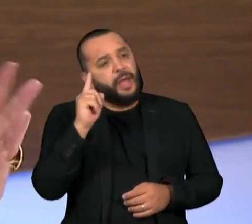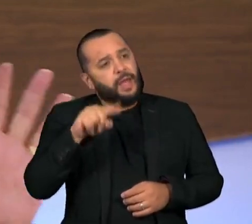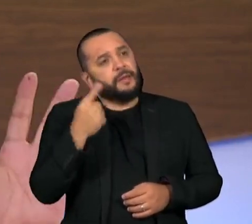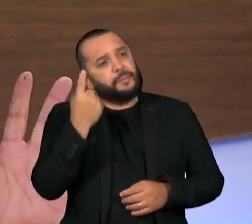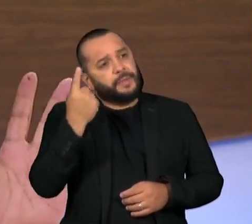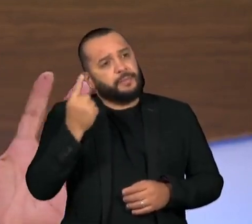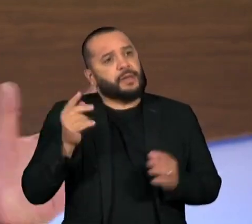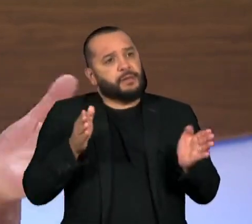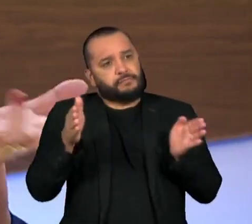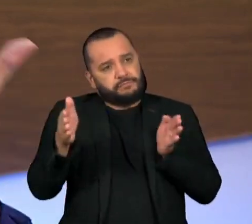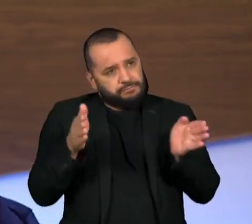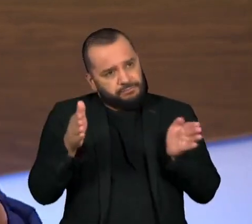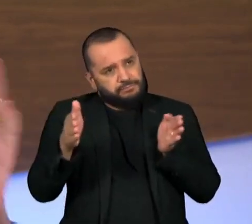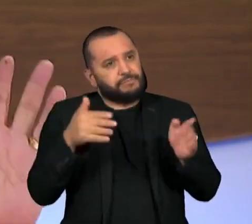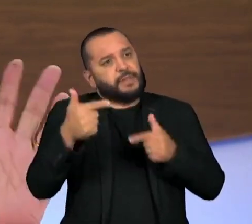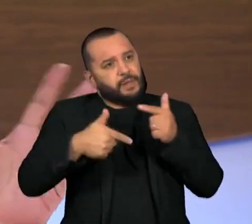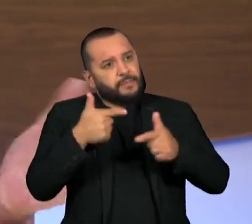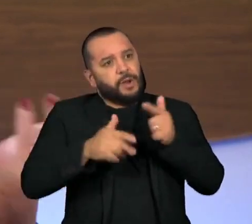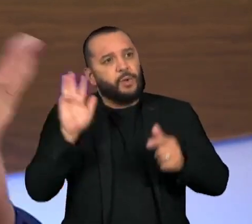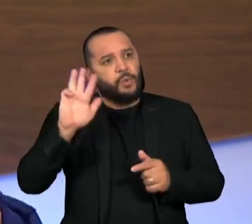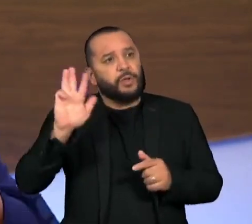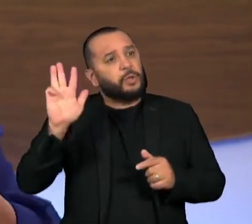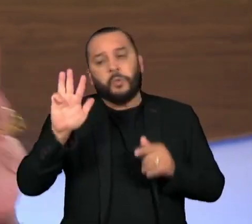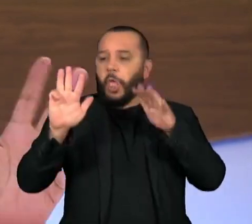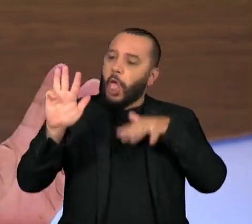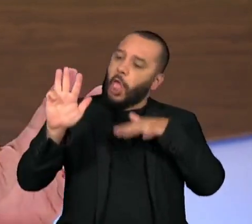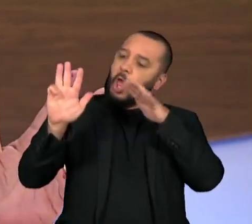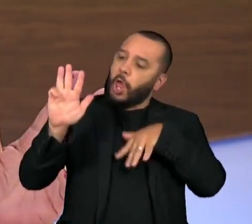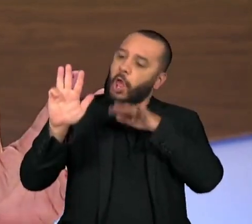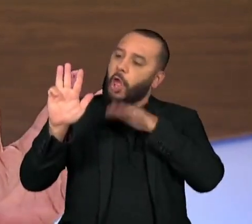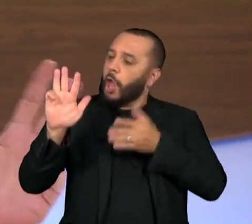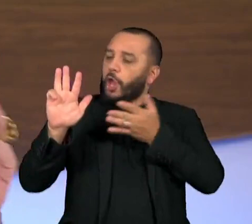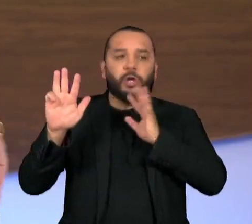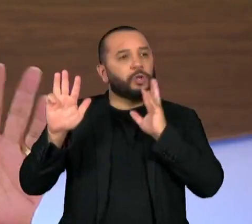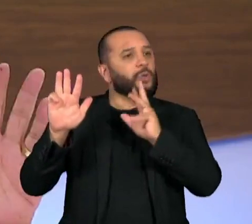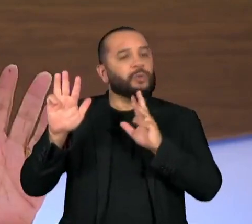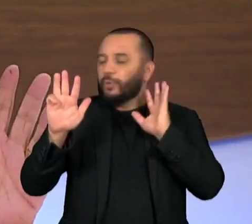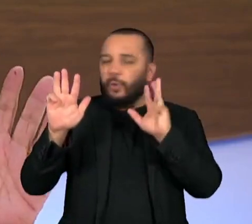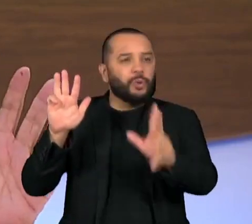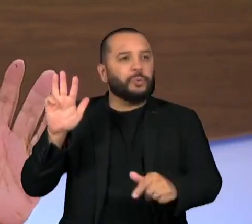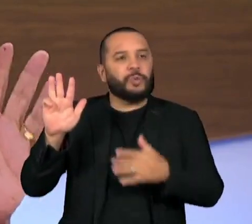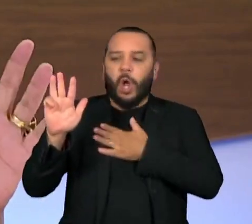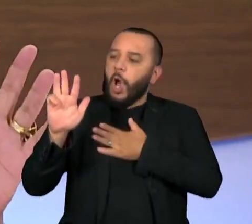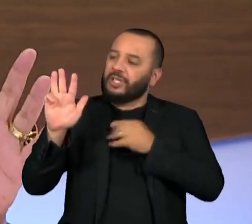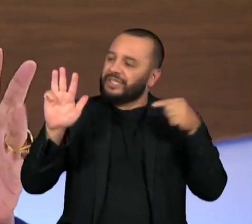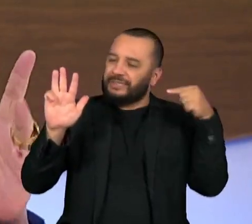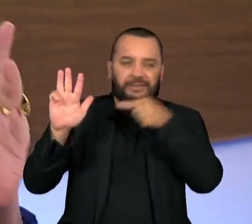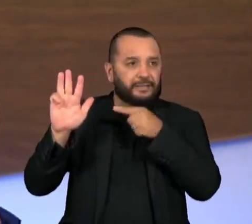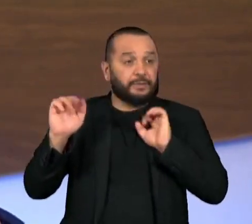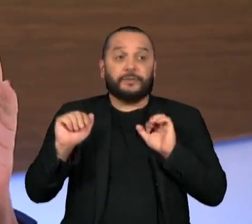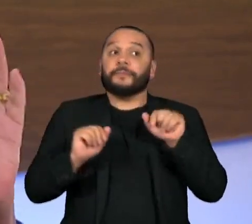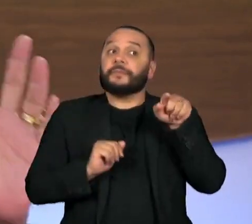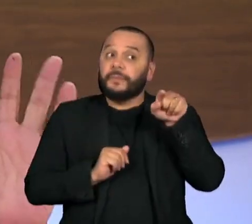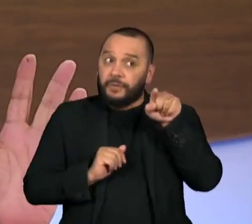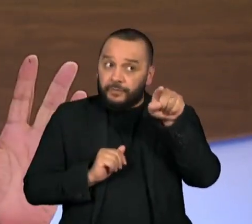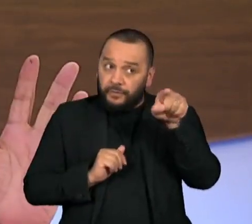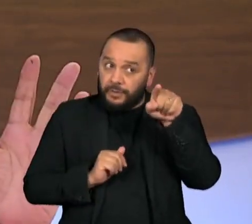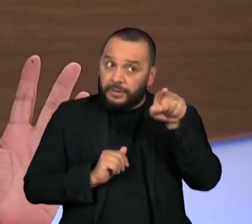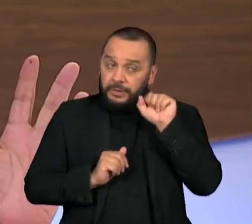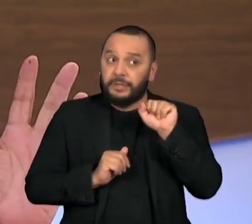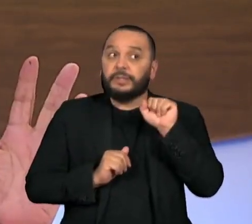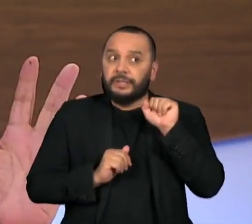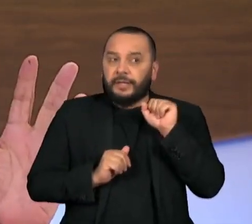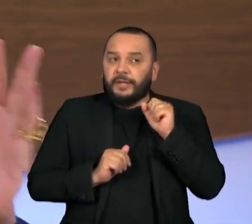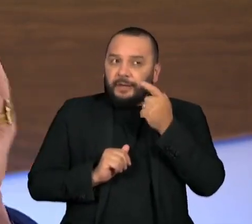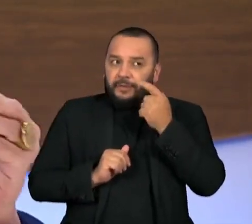Lula. Lula no auge, todo mundo babando, quase uma unanimidade, uma beleza. Você foi lá, detectou